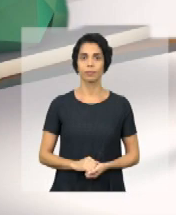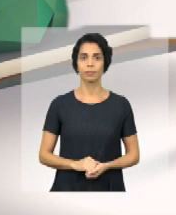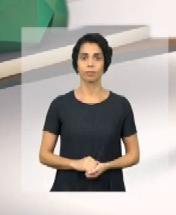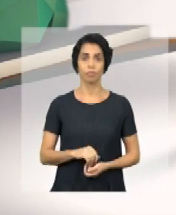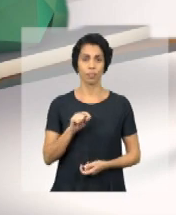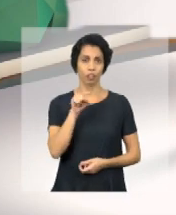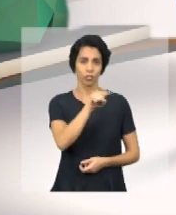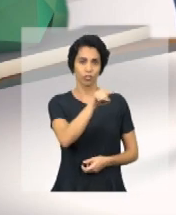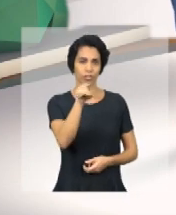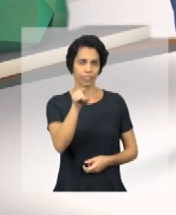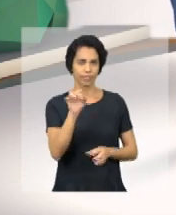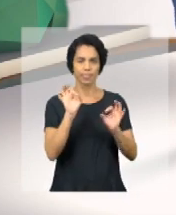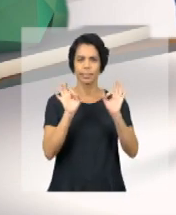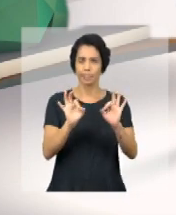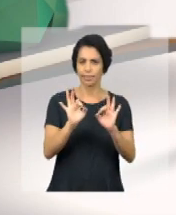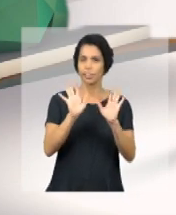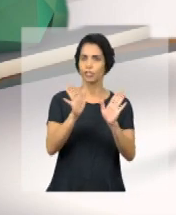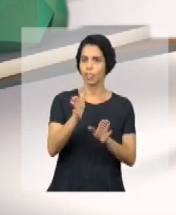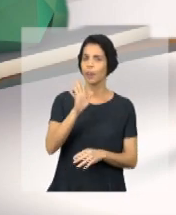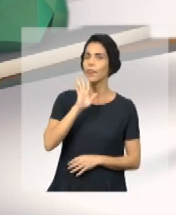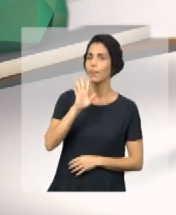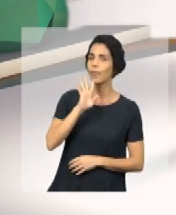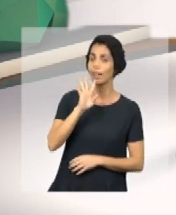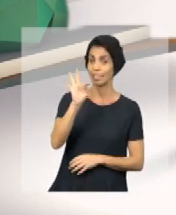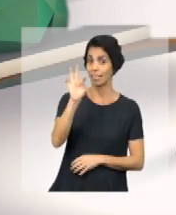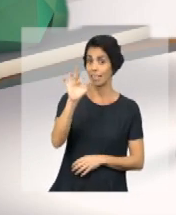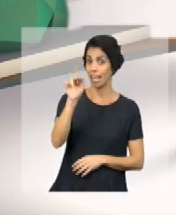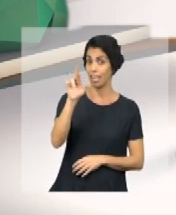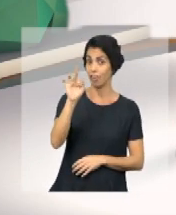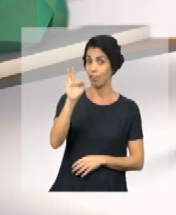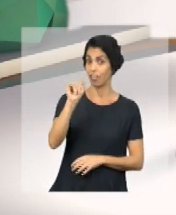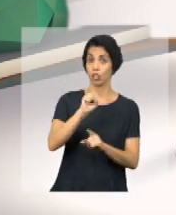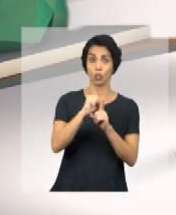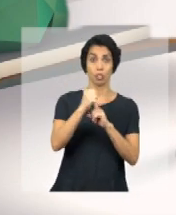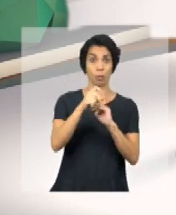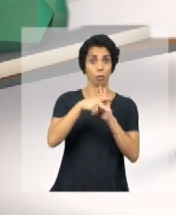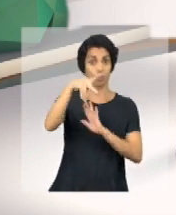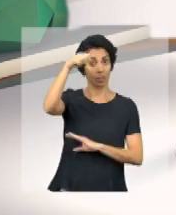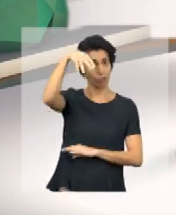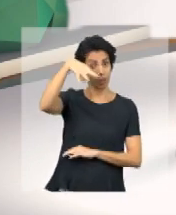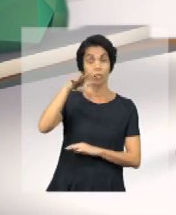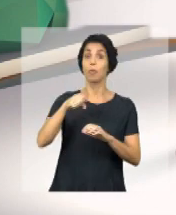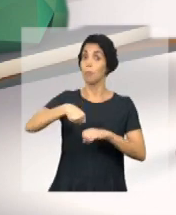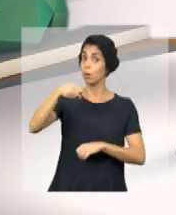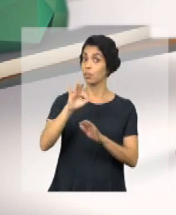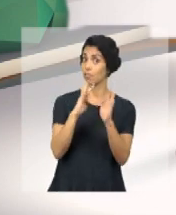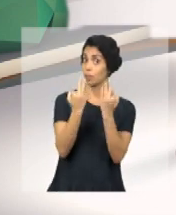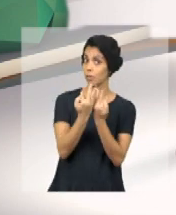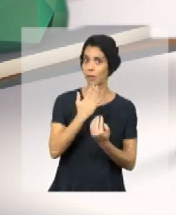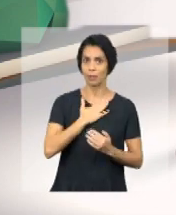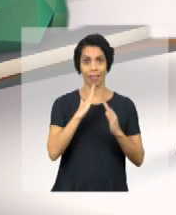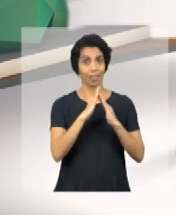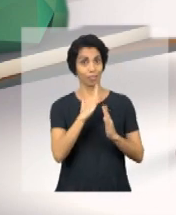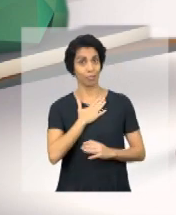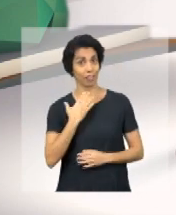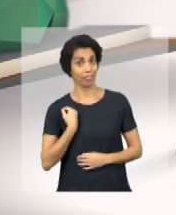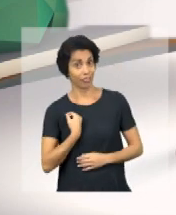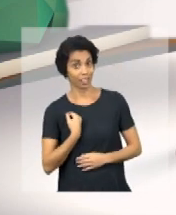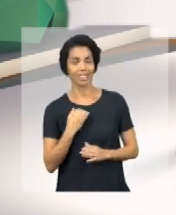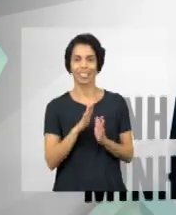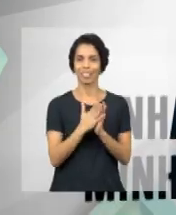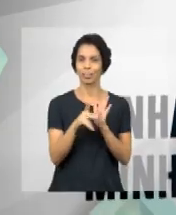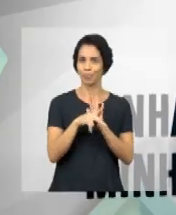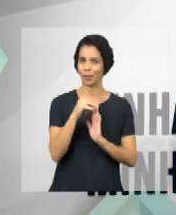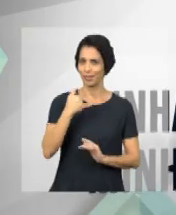Viviane. Você com certeza já ouviu falar da tarifa social de energia elétrica, do Bolsa Família, Minha Casa Minha Vida, Carteira do